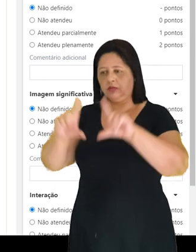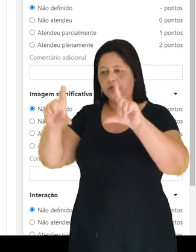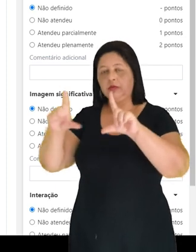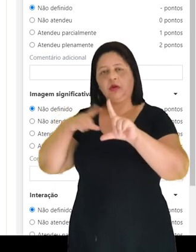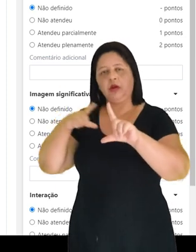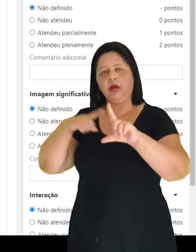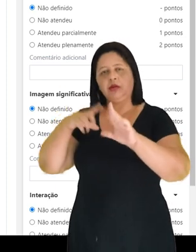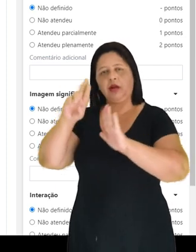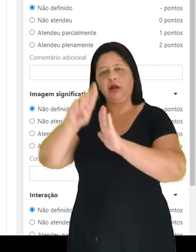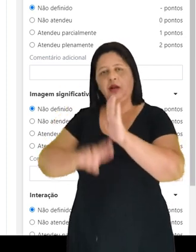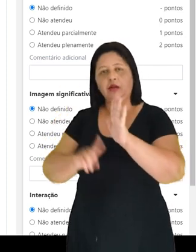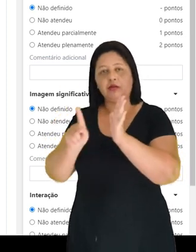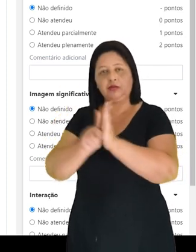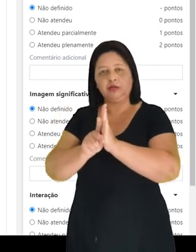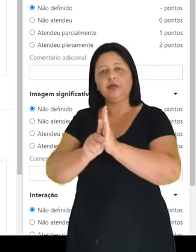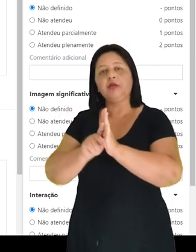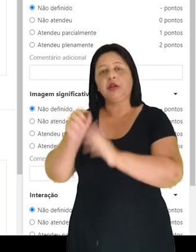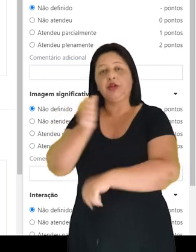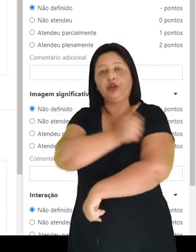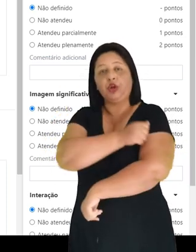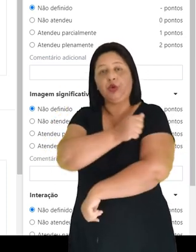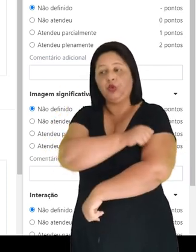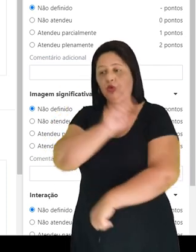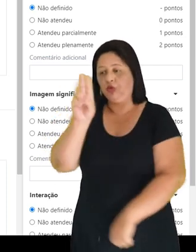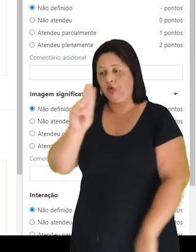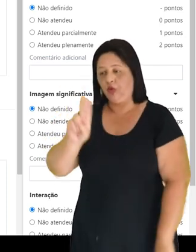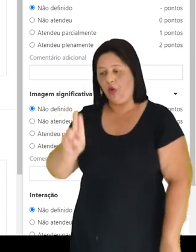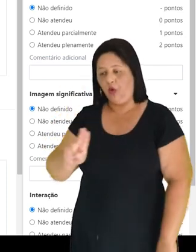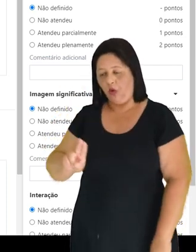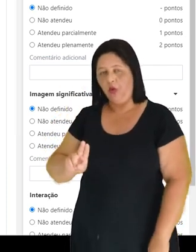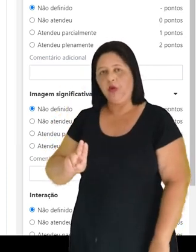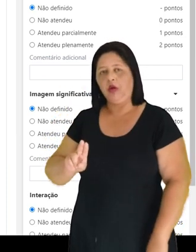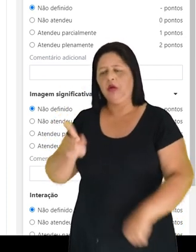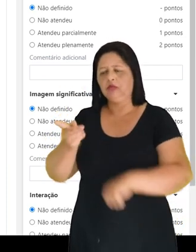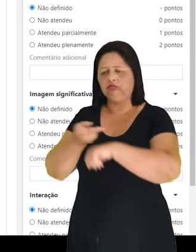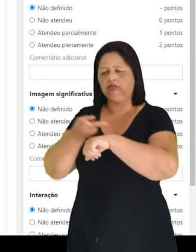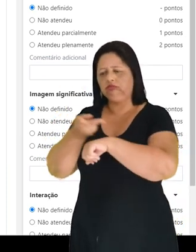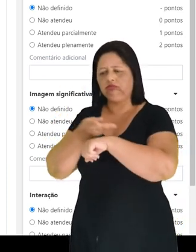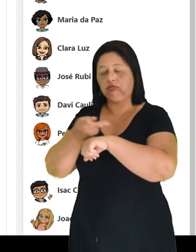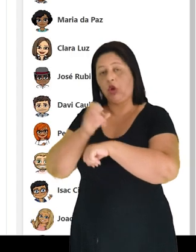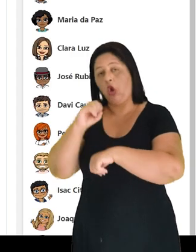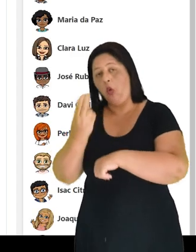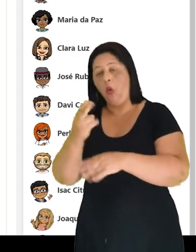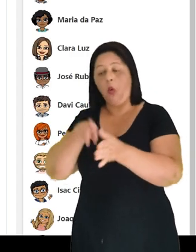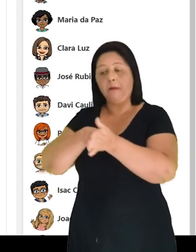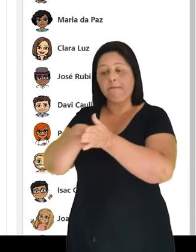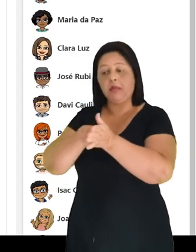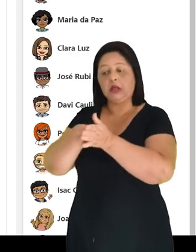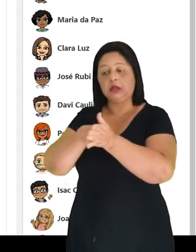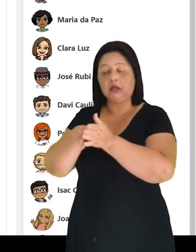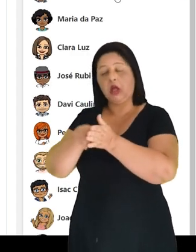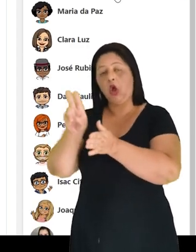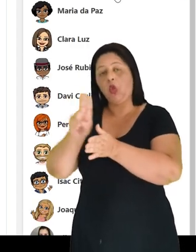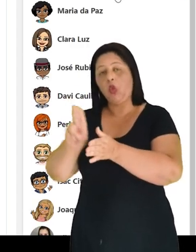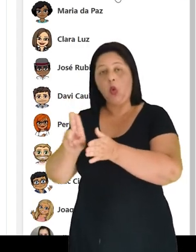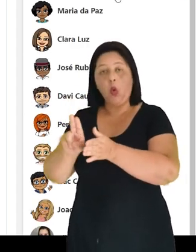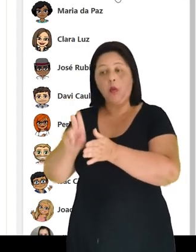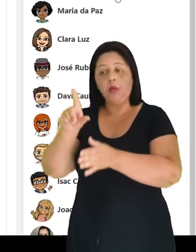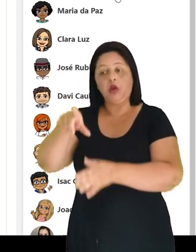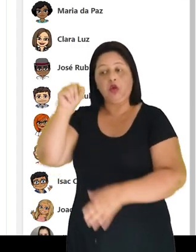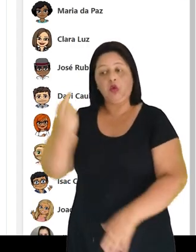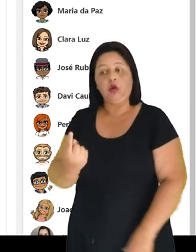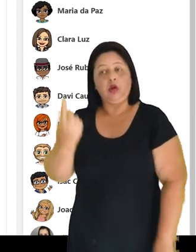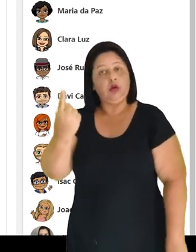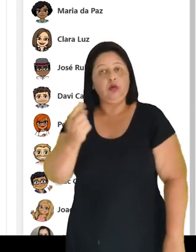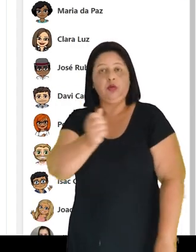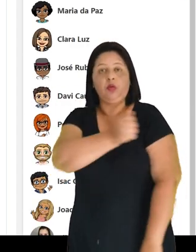relação de alunos que podemos ir avançando ou até mesmo pesquisar o nome de um